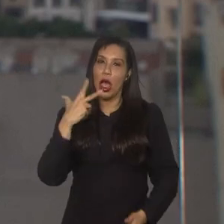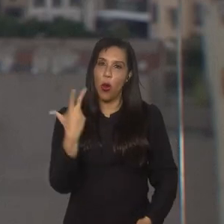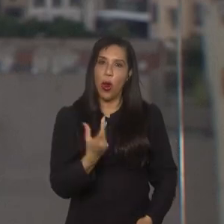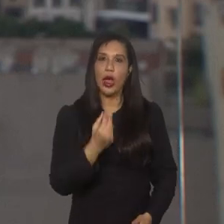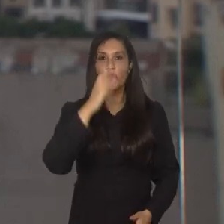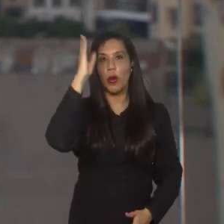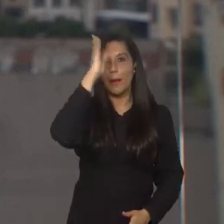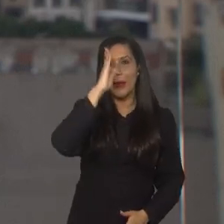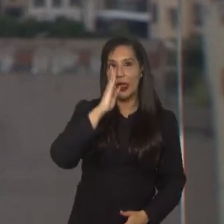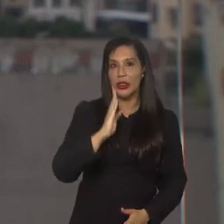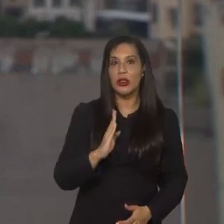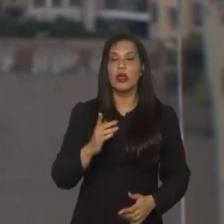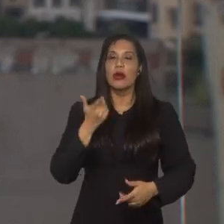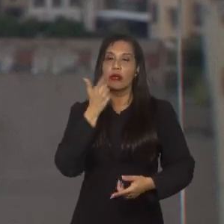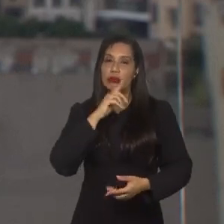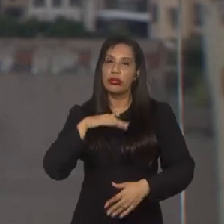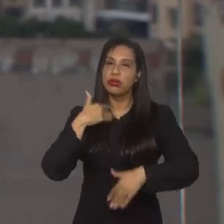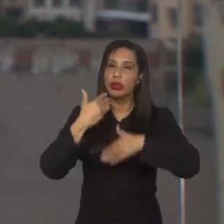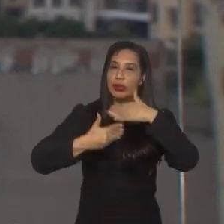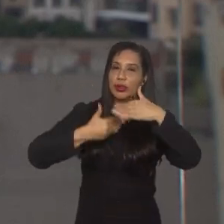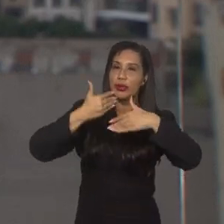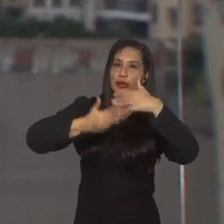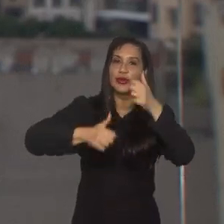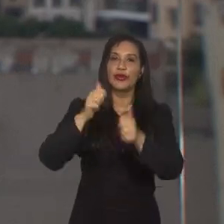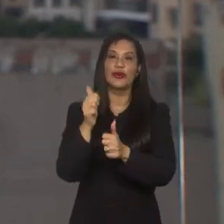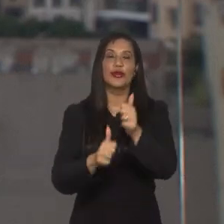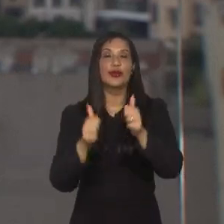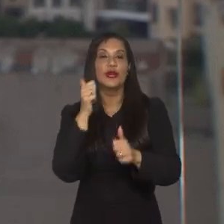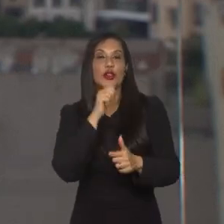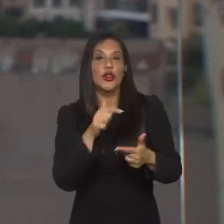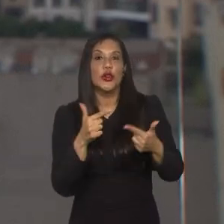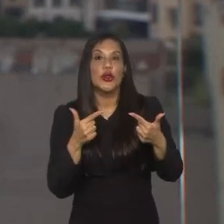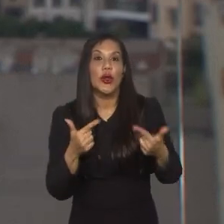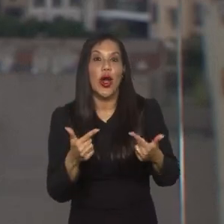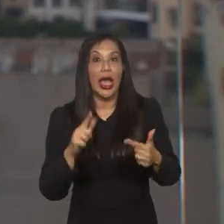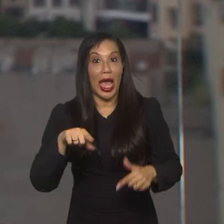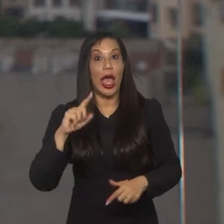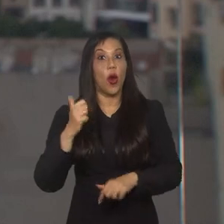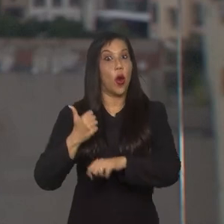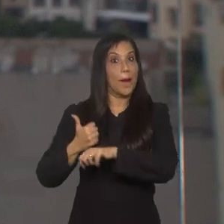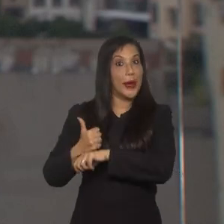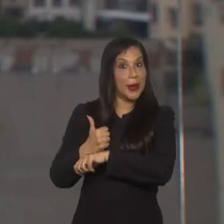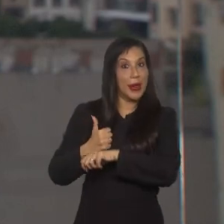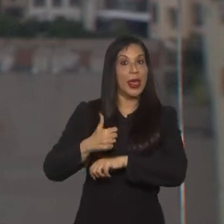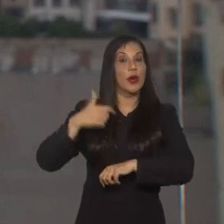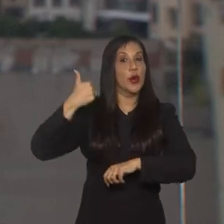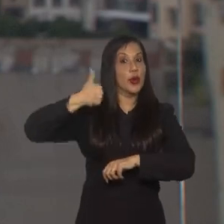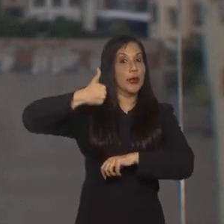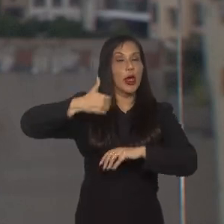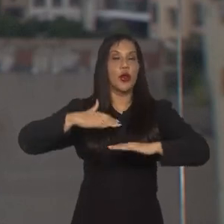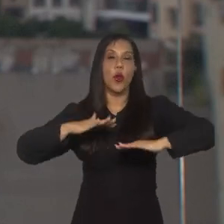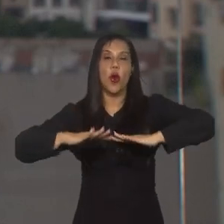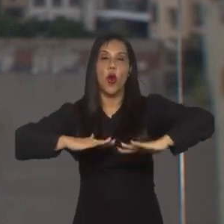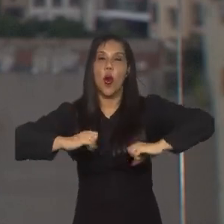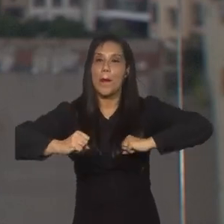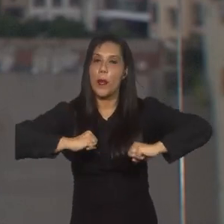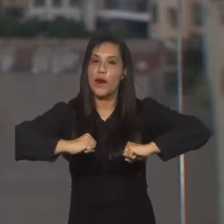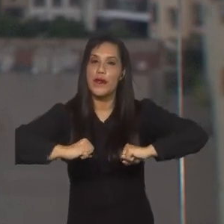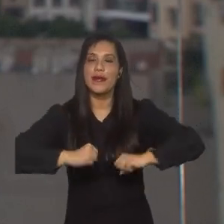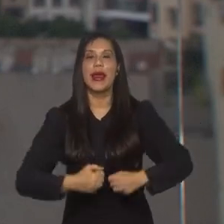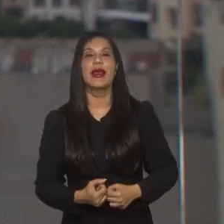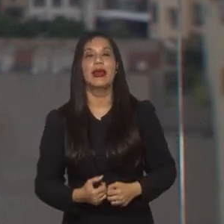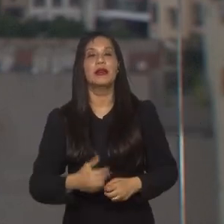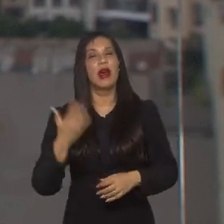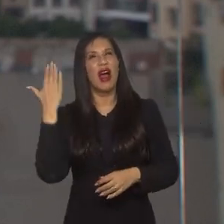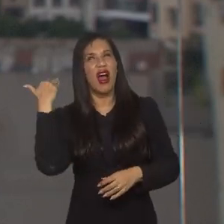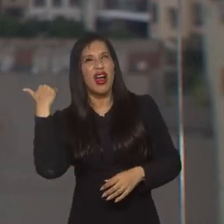Brasil pôde evoluir no futebol feminino graças a esse primeiro movimento, porque nós estávamos bem aquém